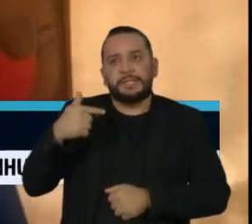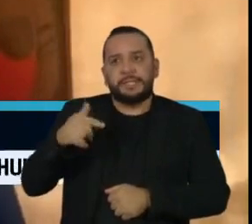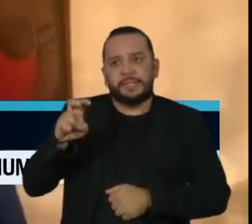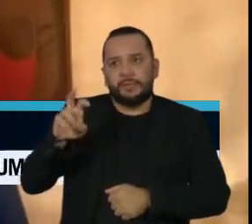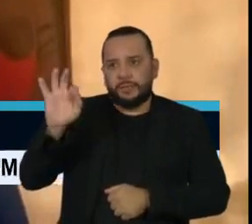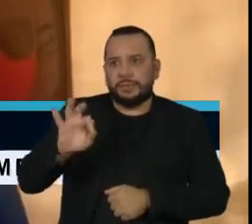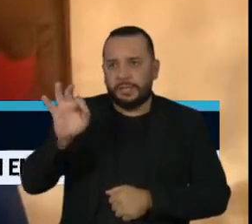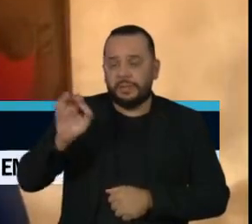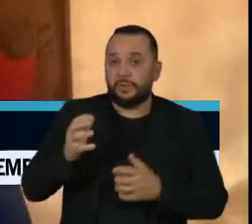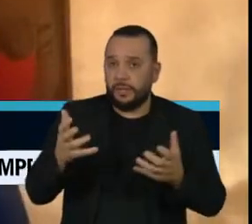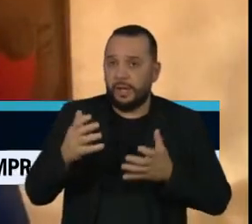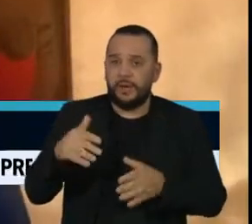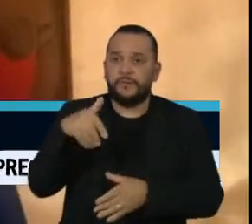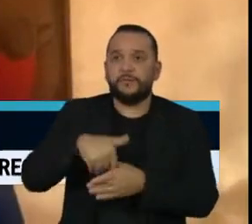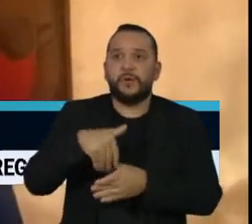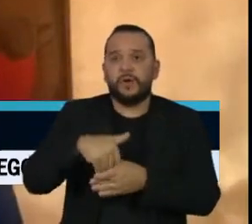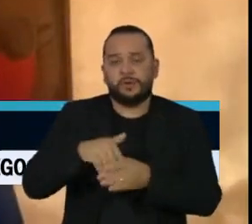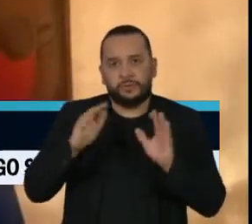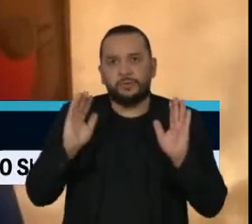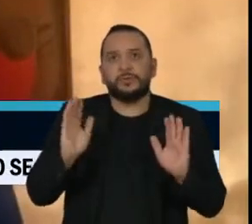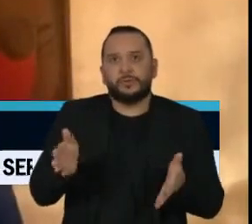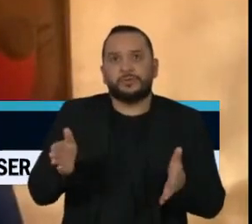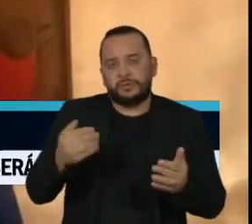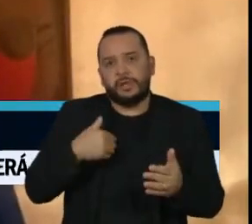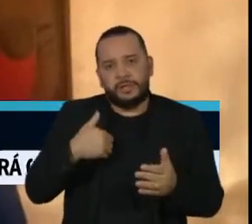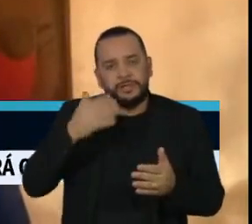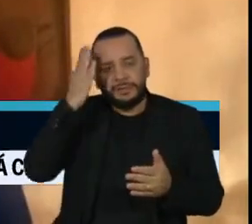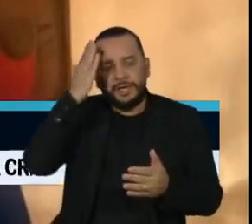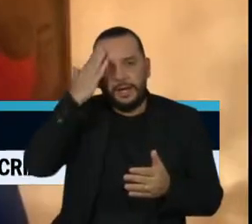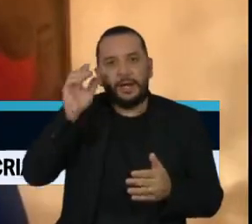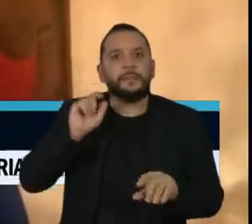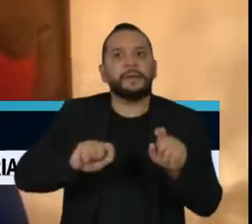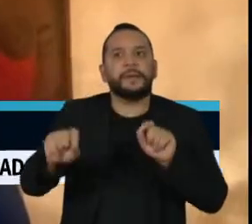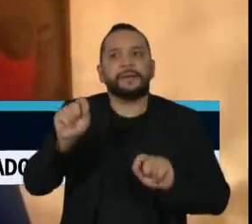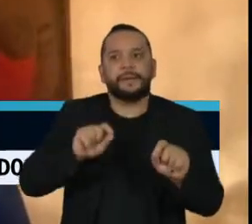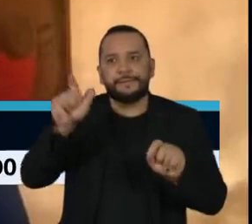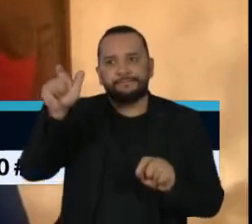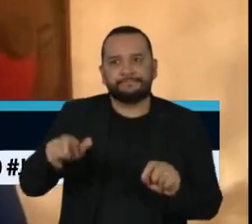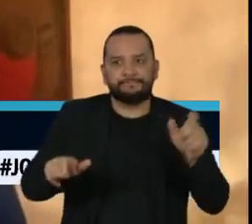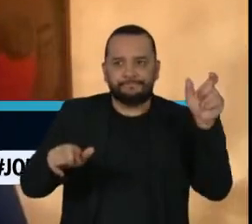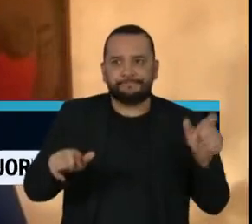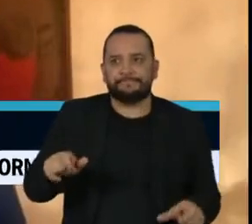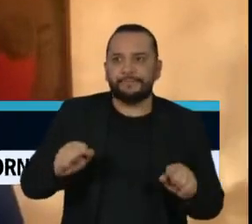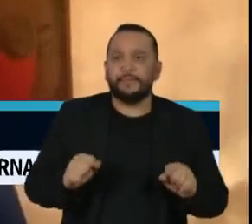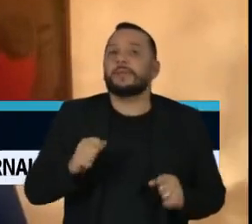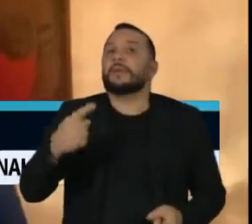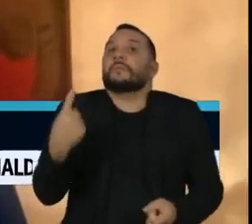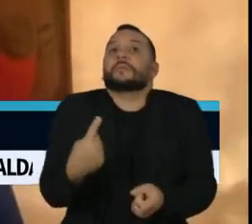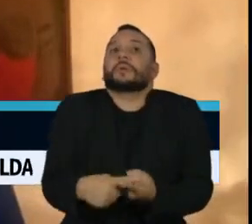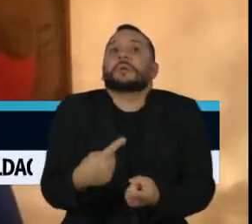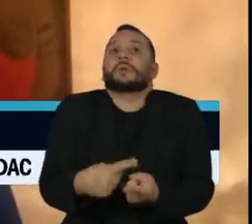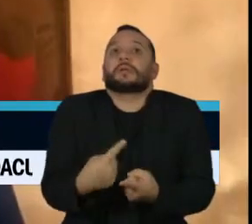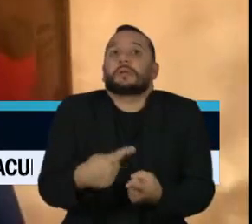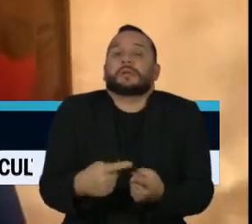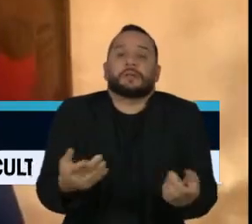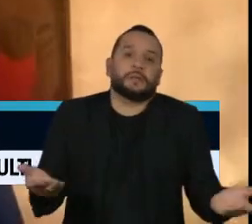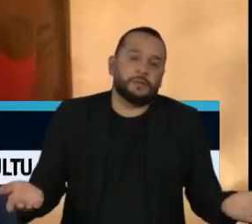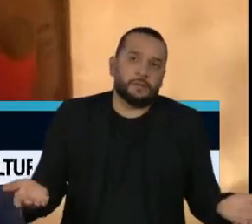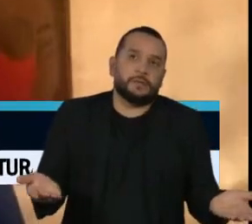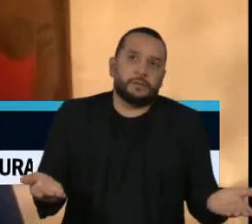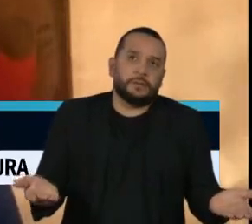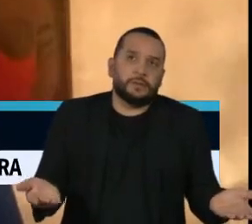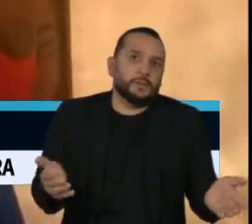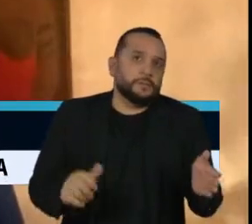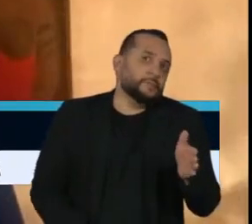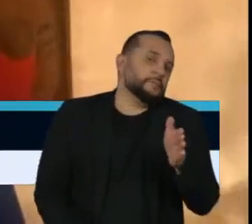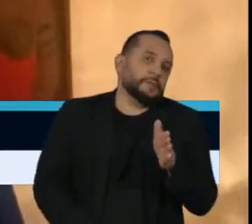uma lista de candidatos pelos entrevistadores. Isso se dá em função, em larga medida, do fato de que, de forma